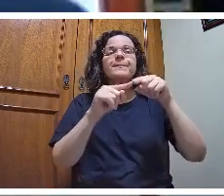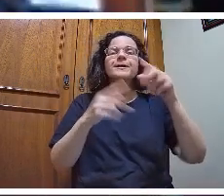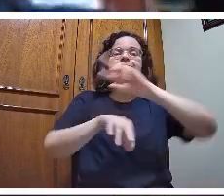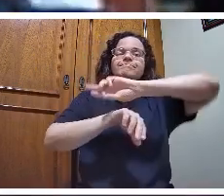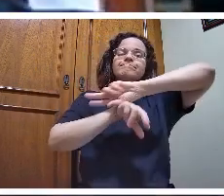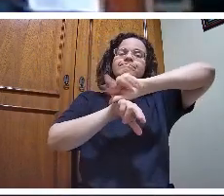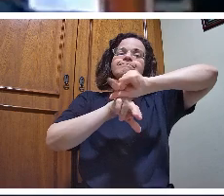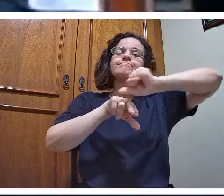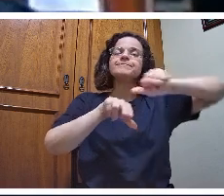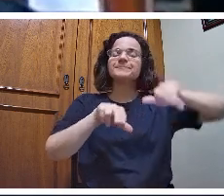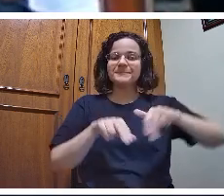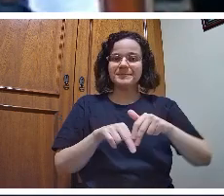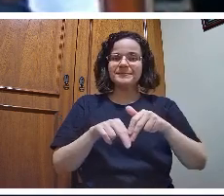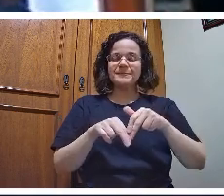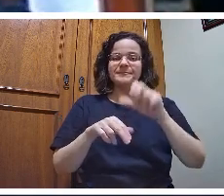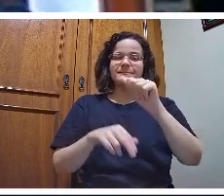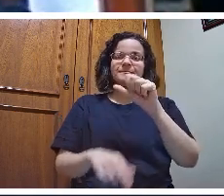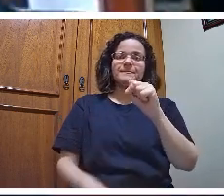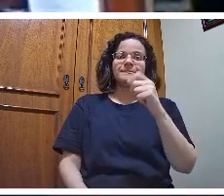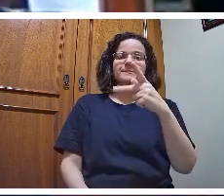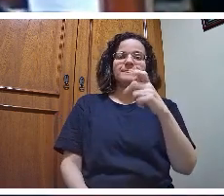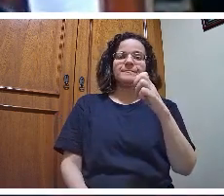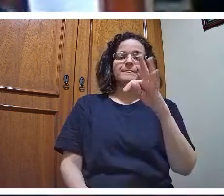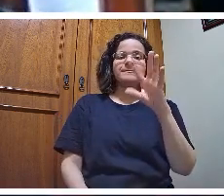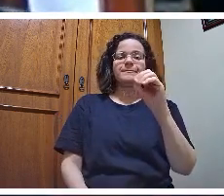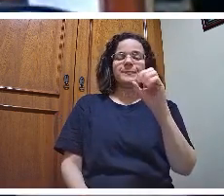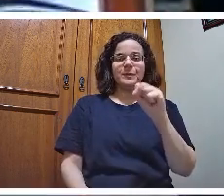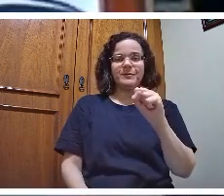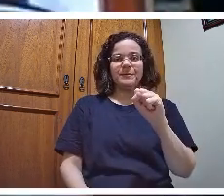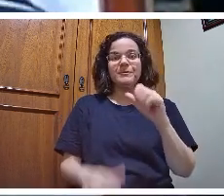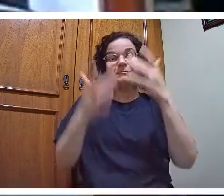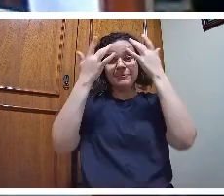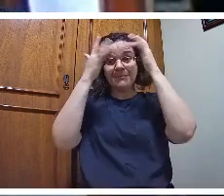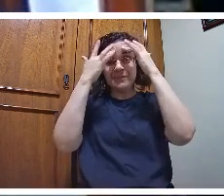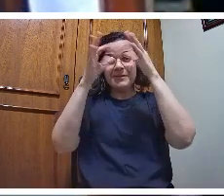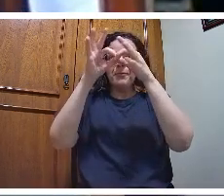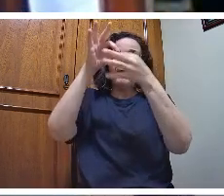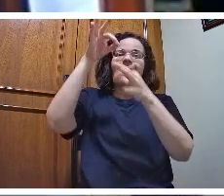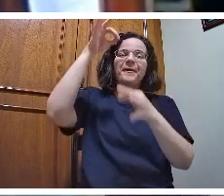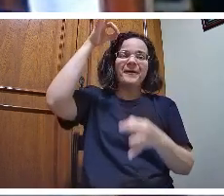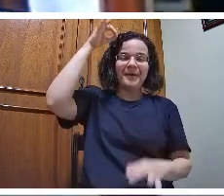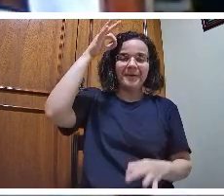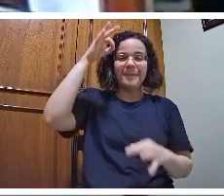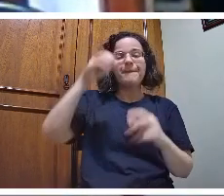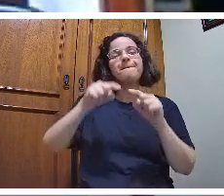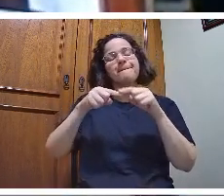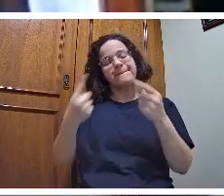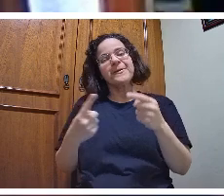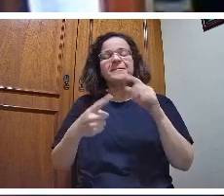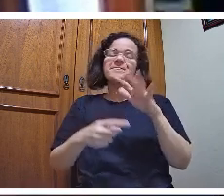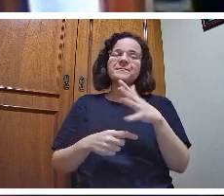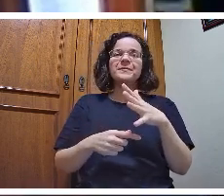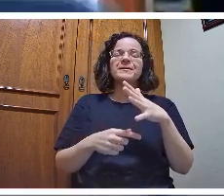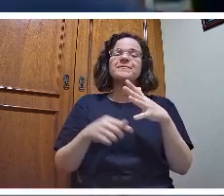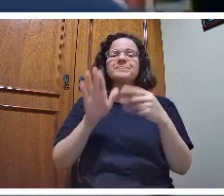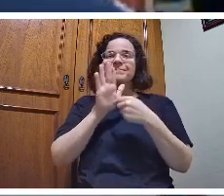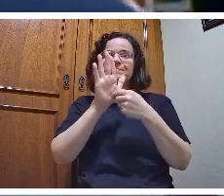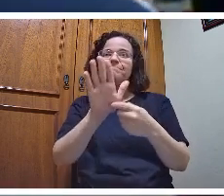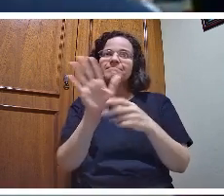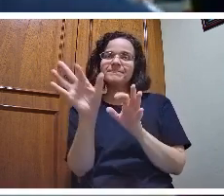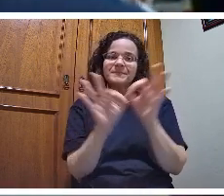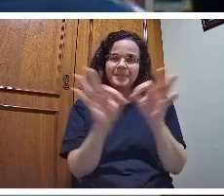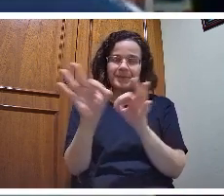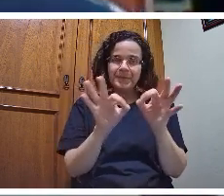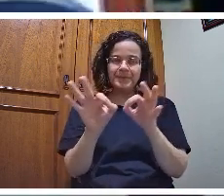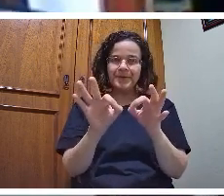Não sei se falei demais. Mais ou menos era isso que eu tinha pensado em falar. Estou à disposição para algumas